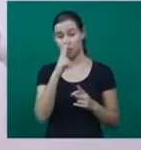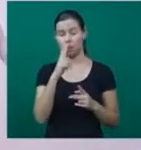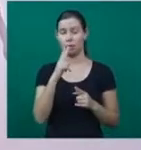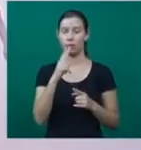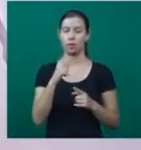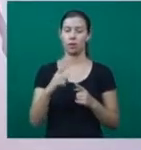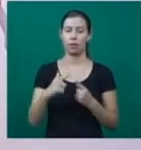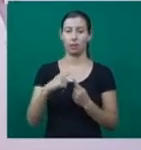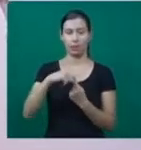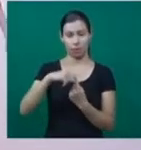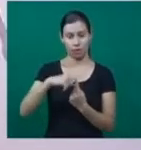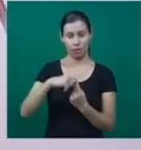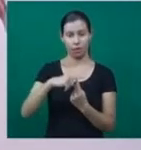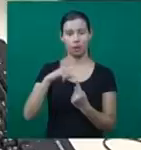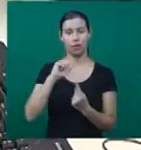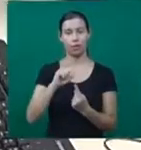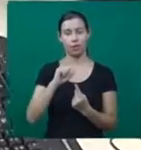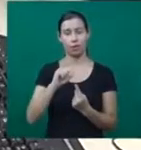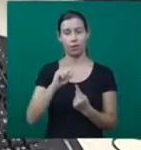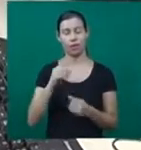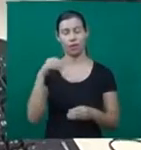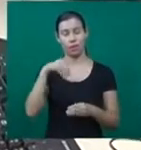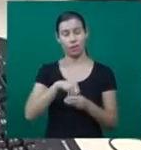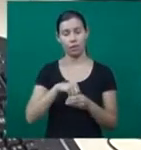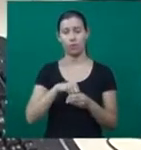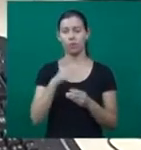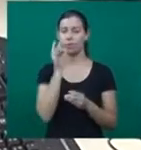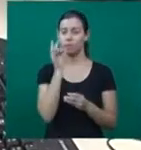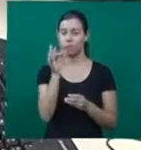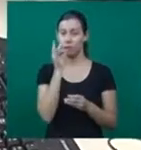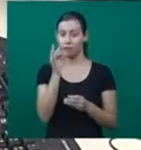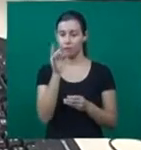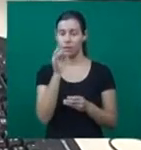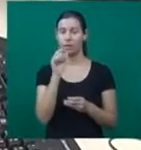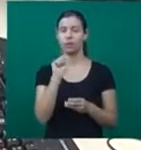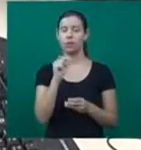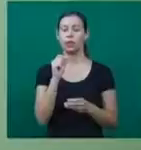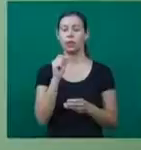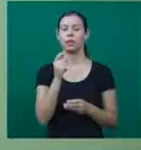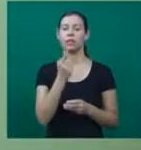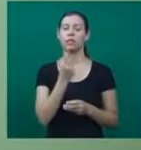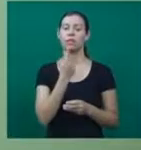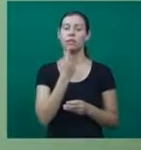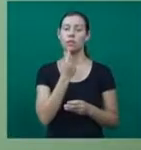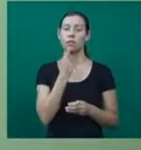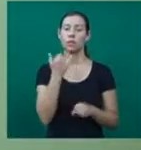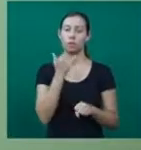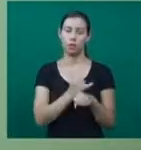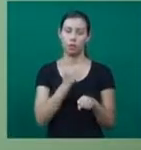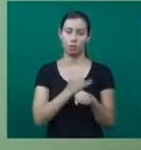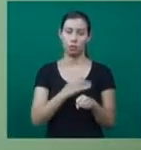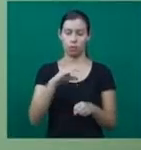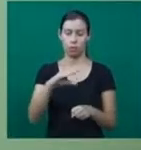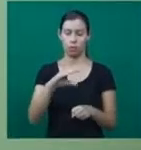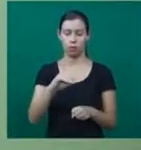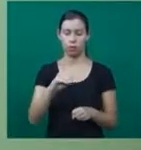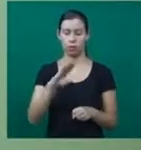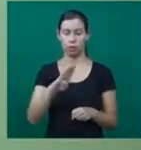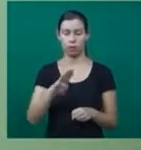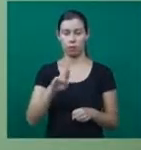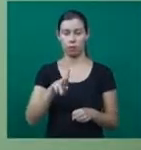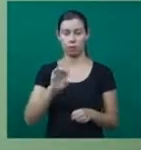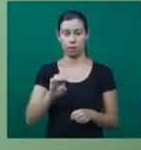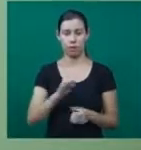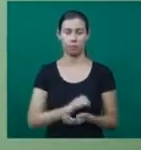plástico e revestido com cobre. Dentro do útero, impede o encontro do espermatozoide com o óvulo. A eficácia